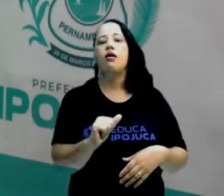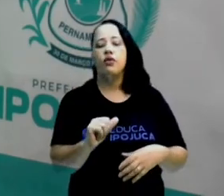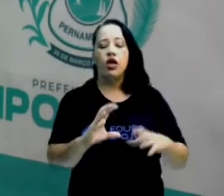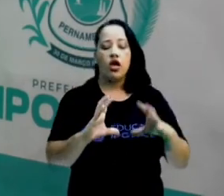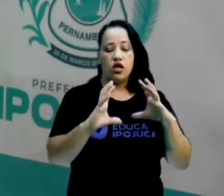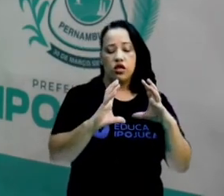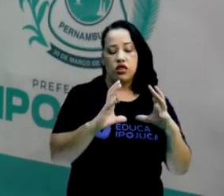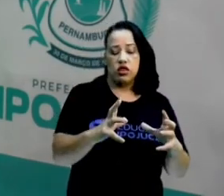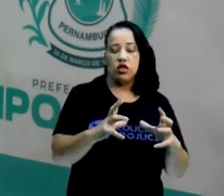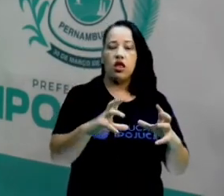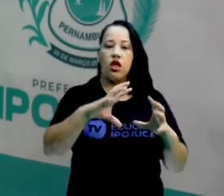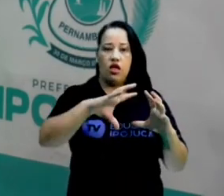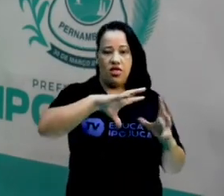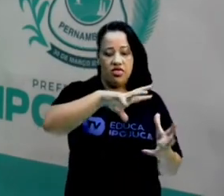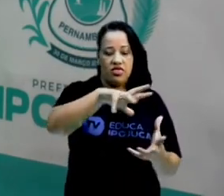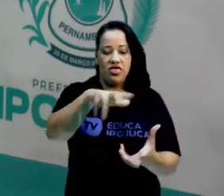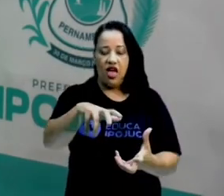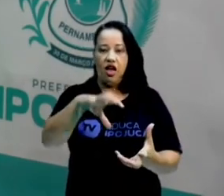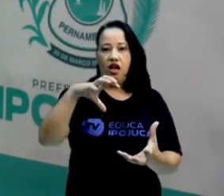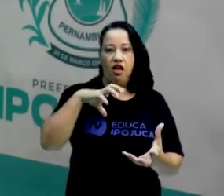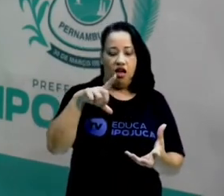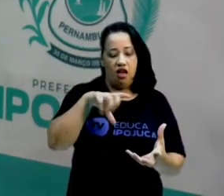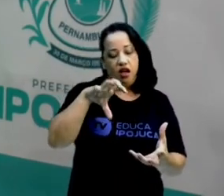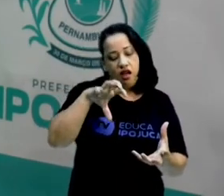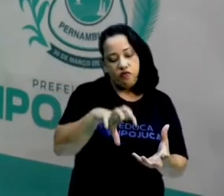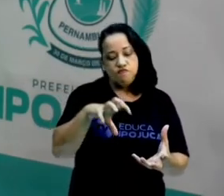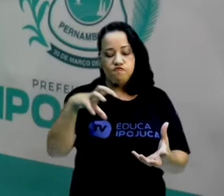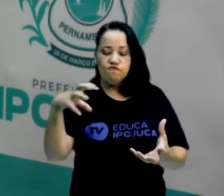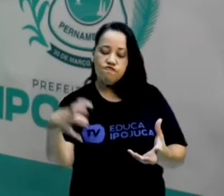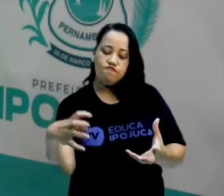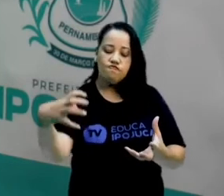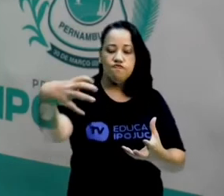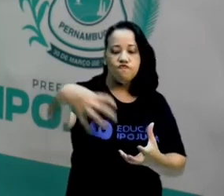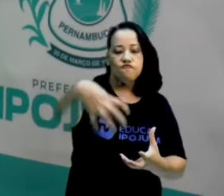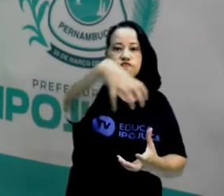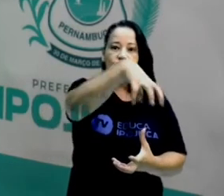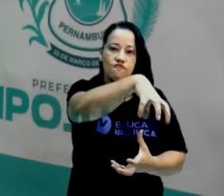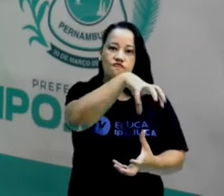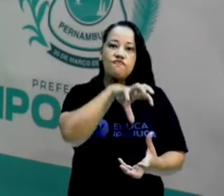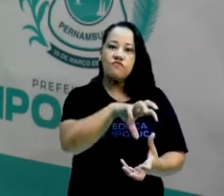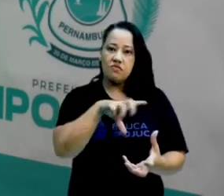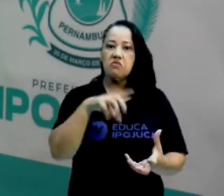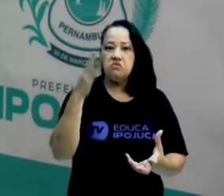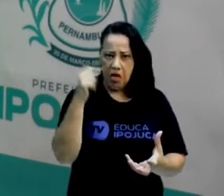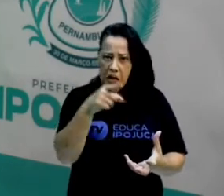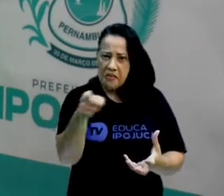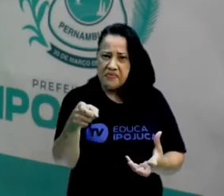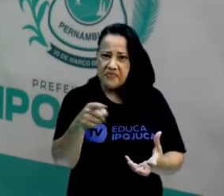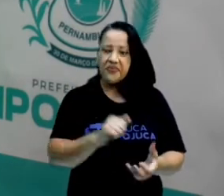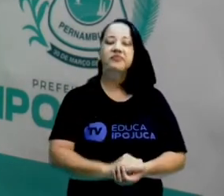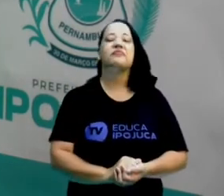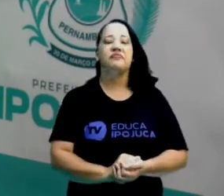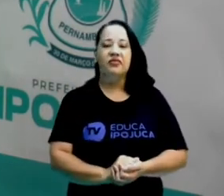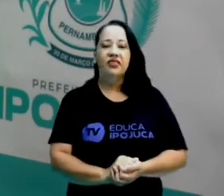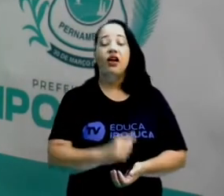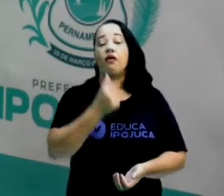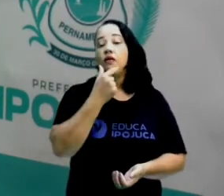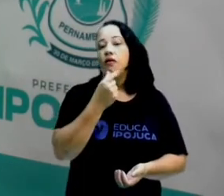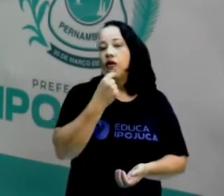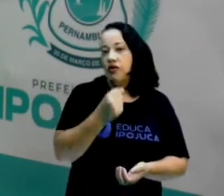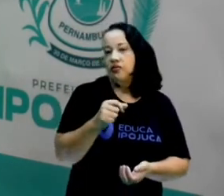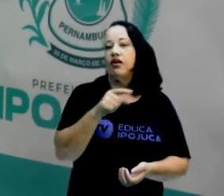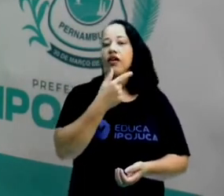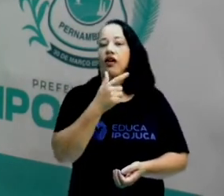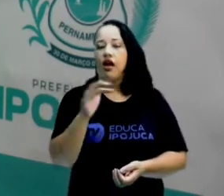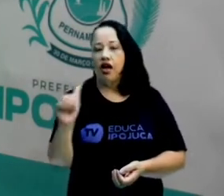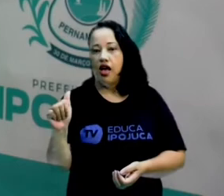interiço, ela é dividida nessas placas? E vocês sabem como foi que Alfred Wegener